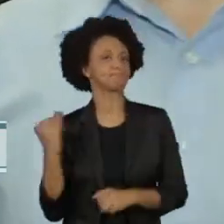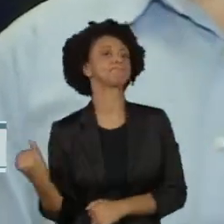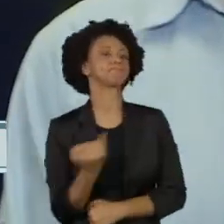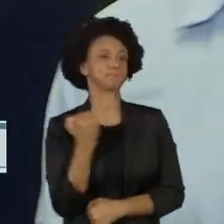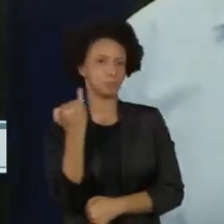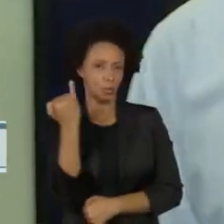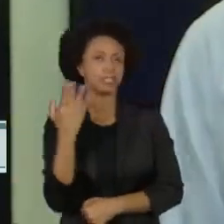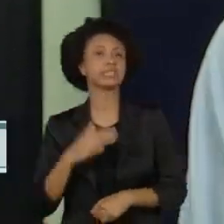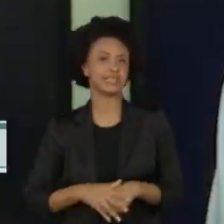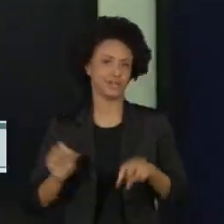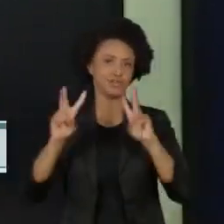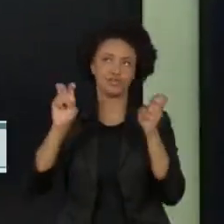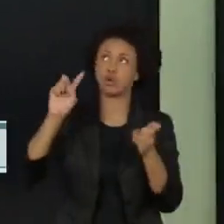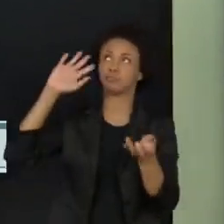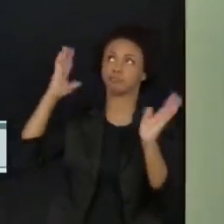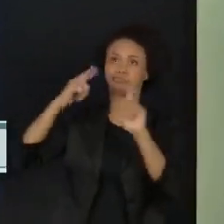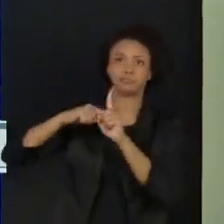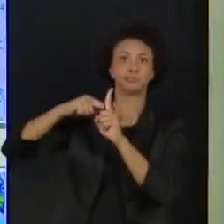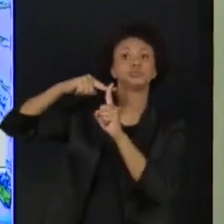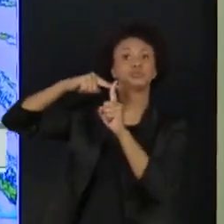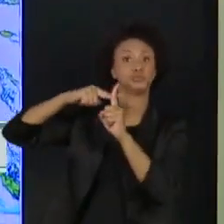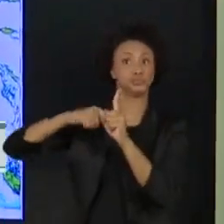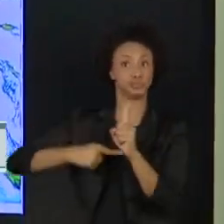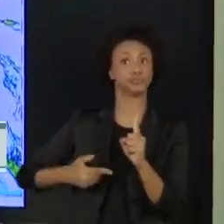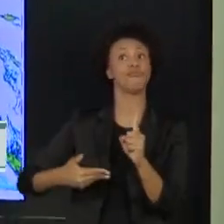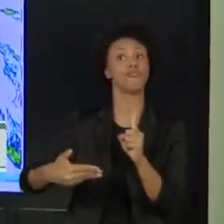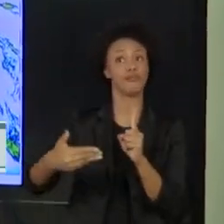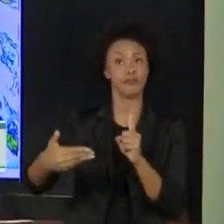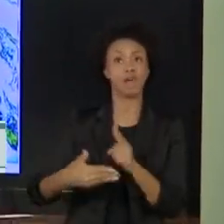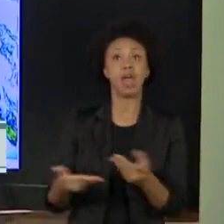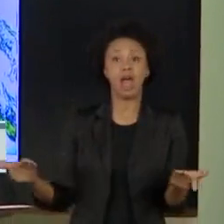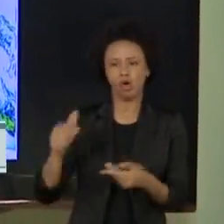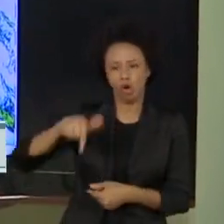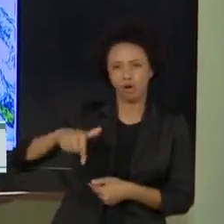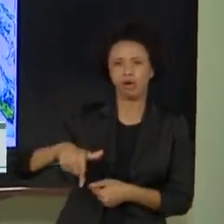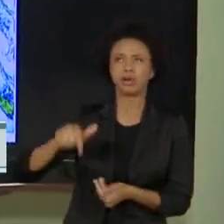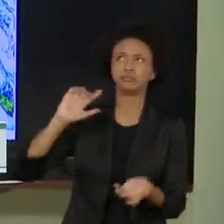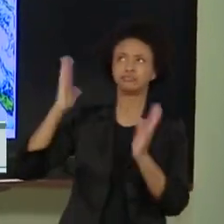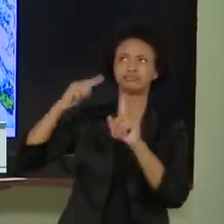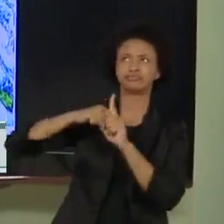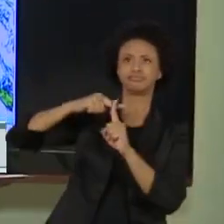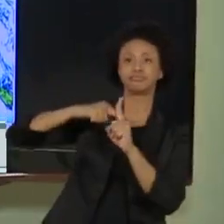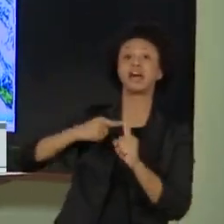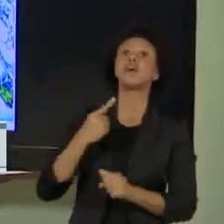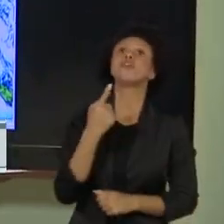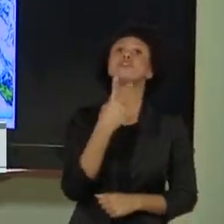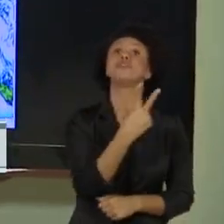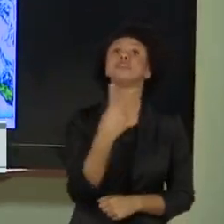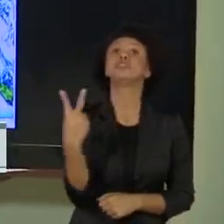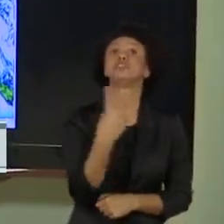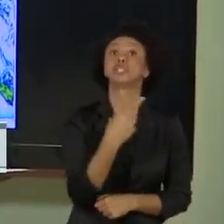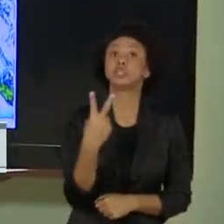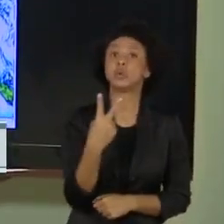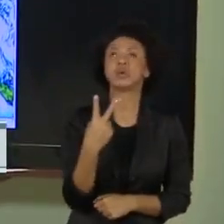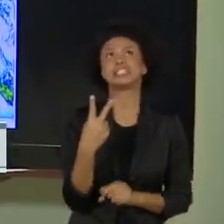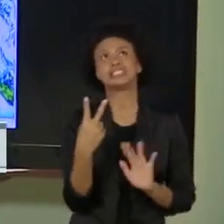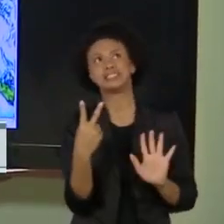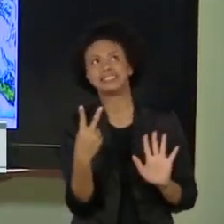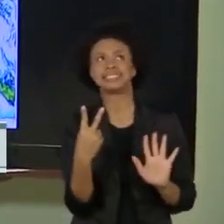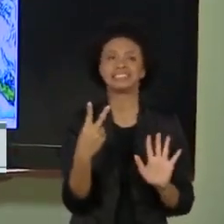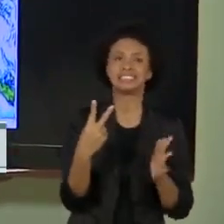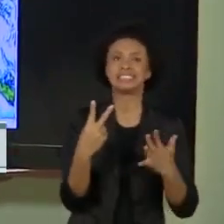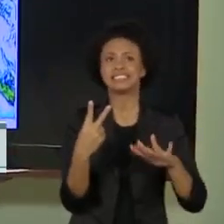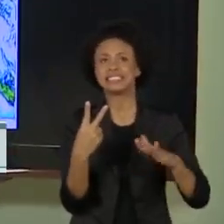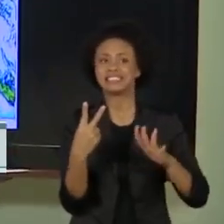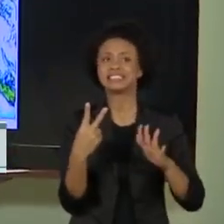a temperatura que também vai cair. Agora, a média aqui da capital paulista é de 22 graus, que é 6 graus